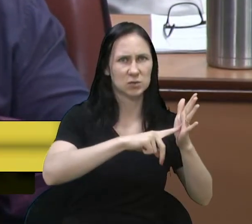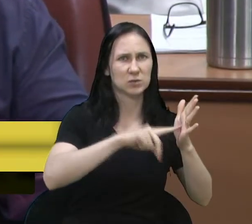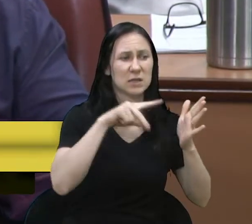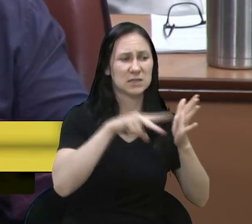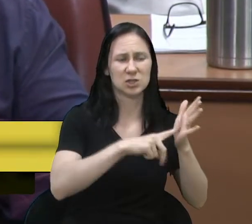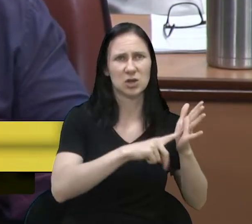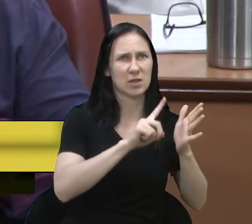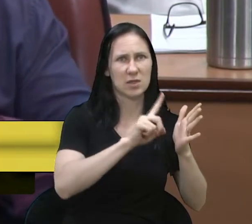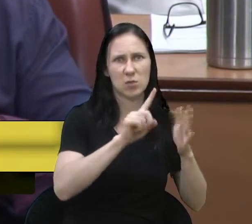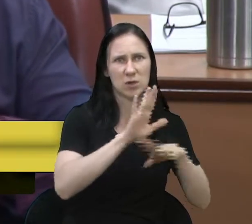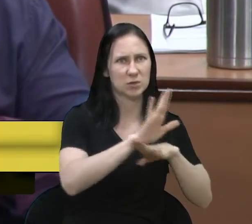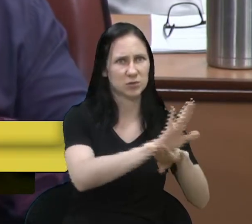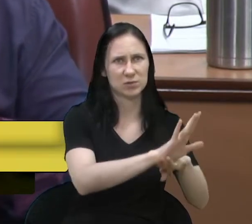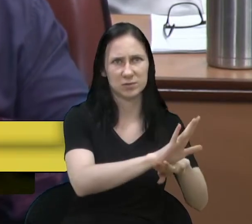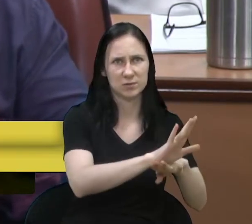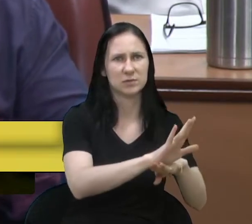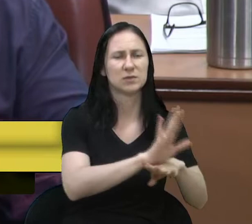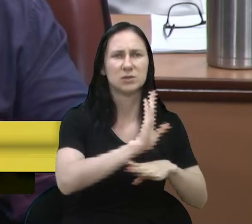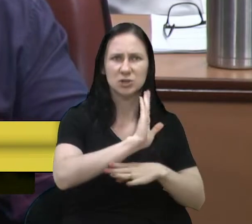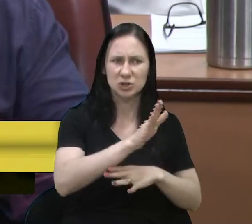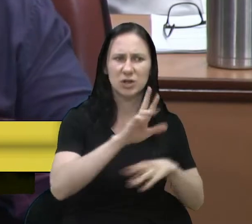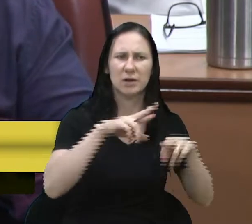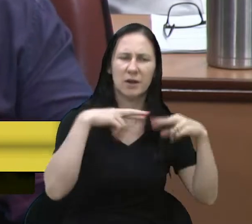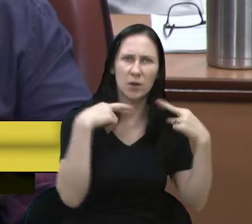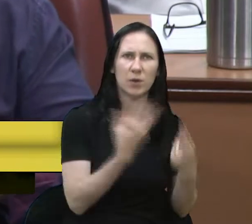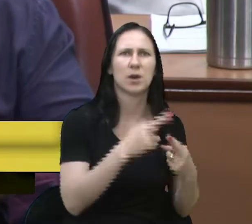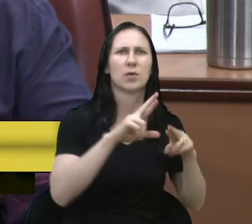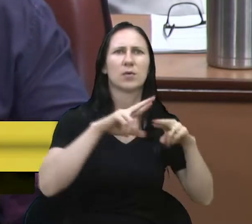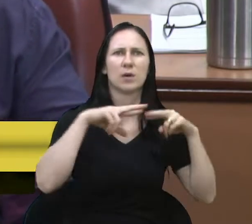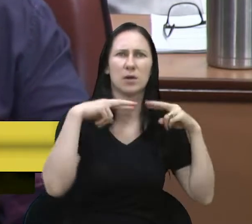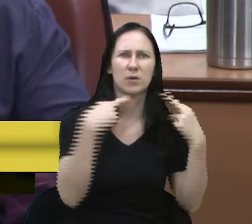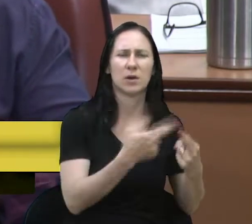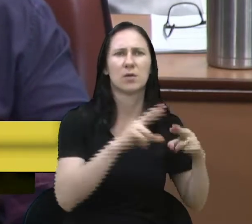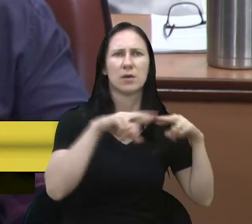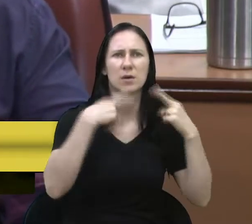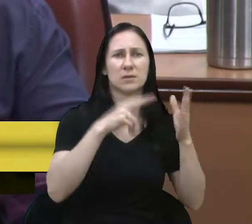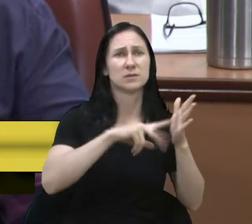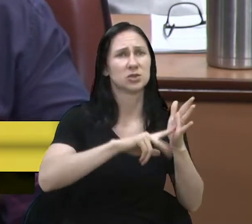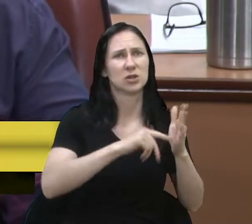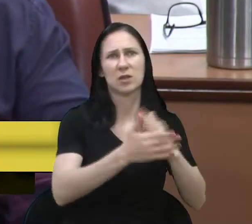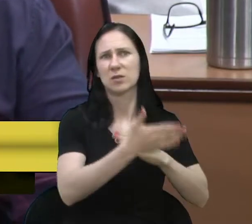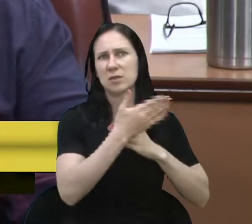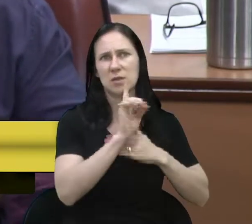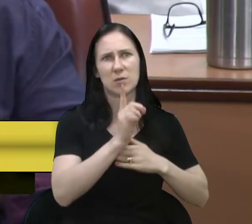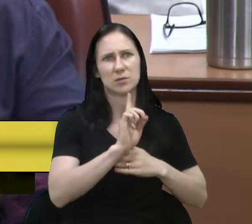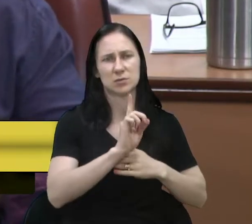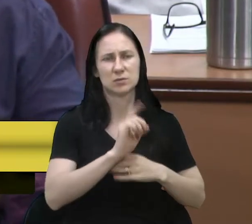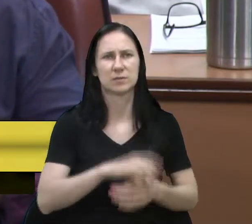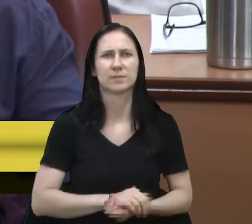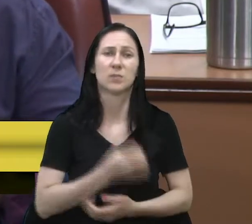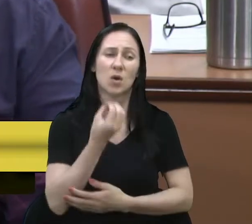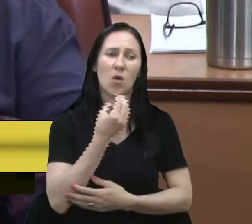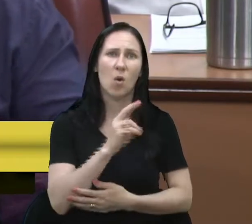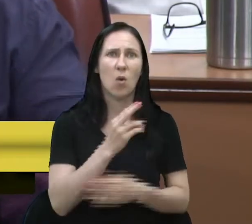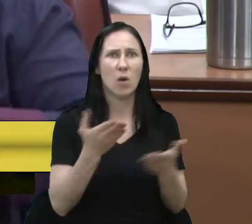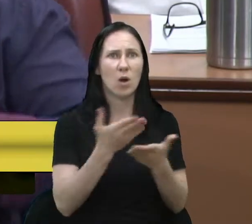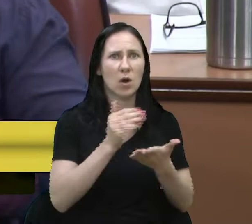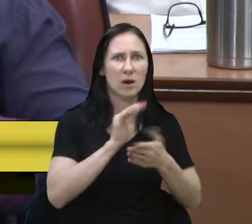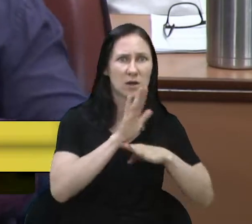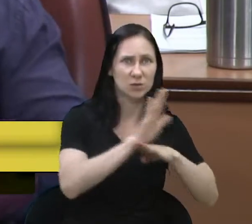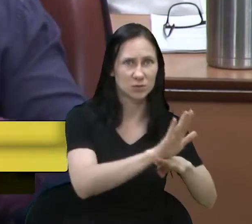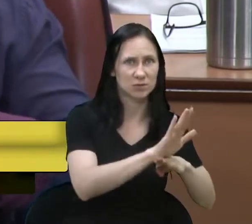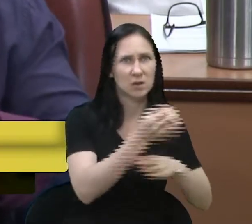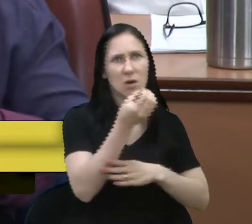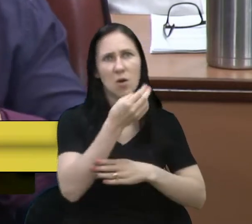não estão ajudando. Fizemos diversas reuniões aqui. O sindicato não está colaborando. Ou que colabore agora, ou que,